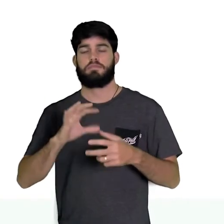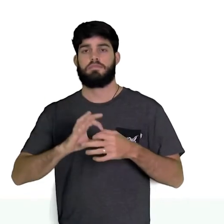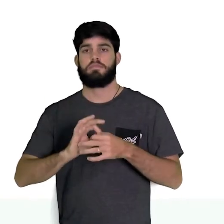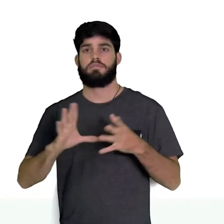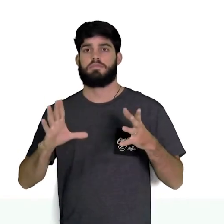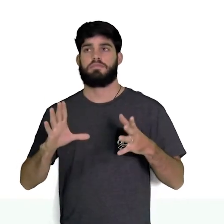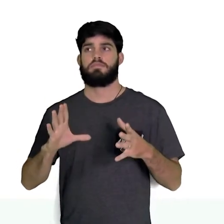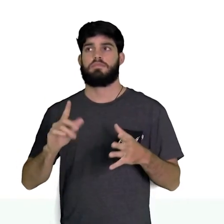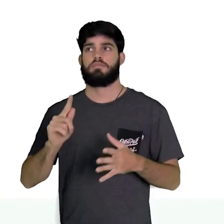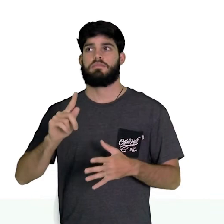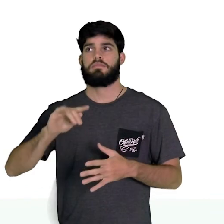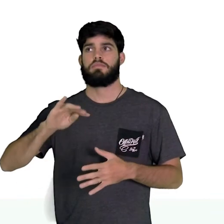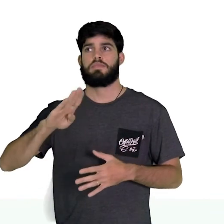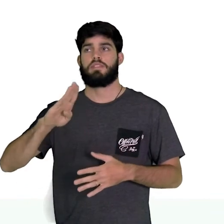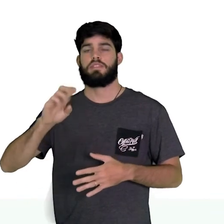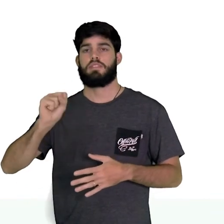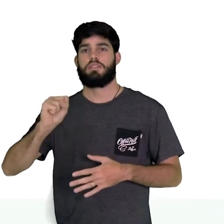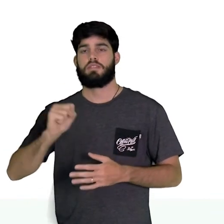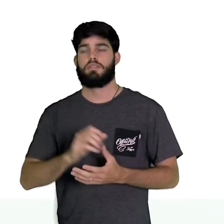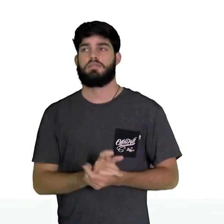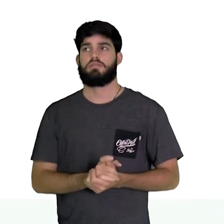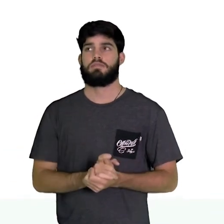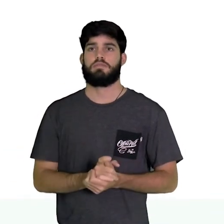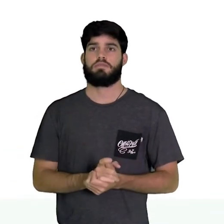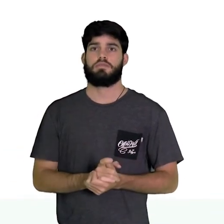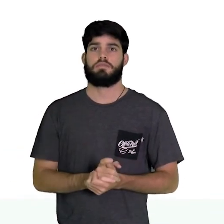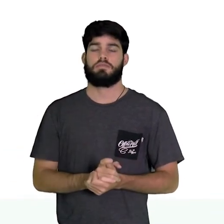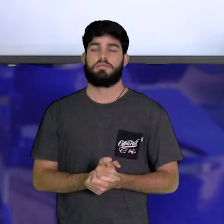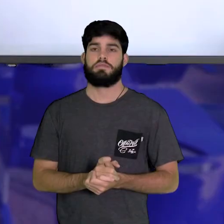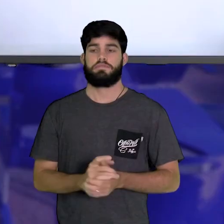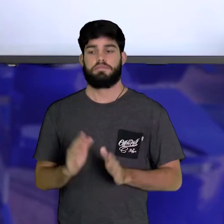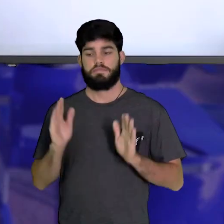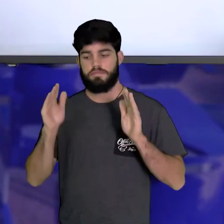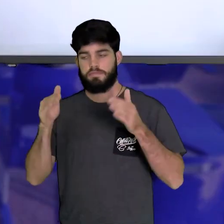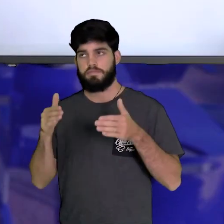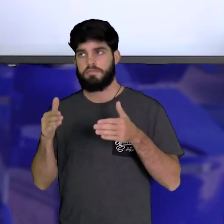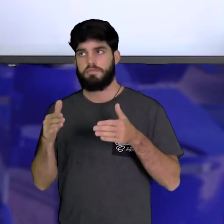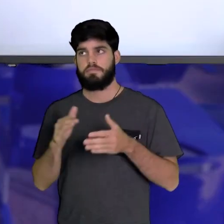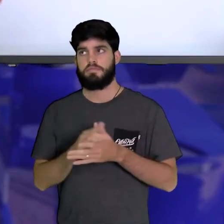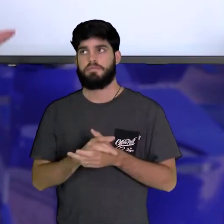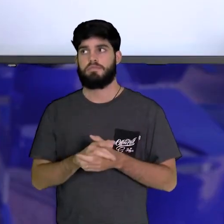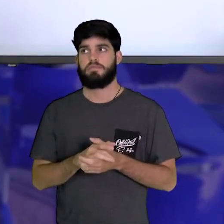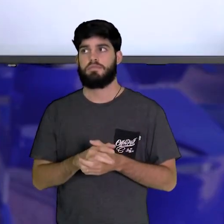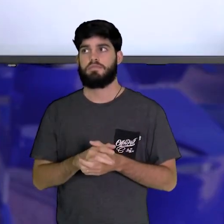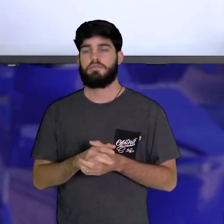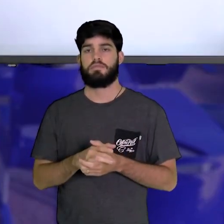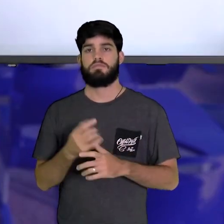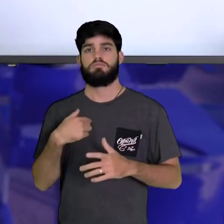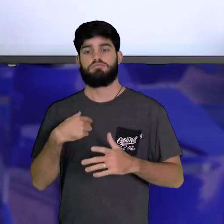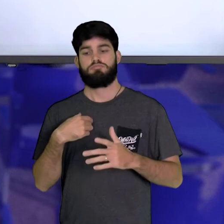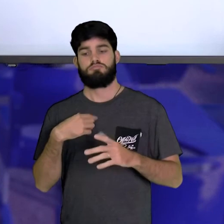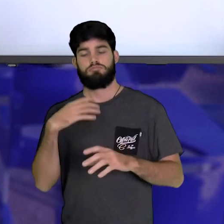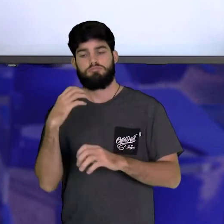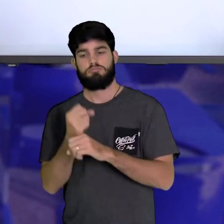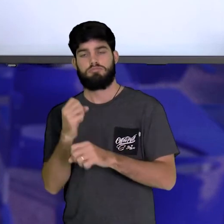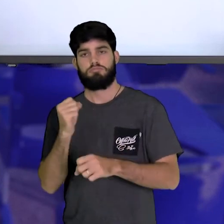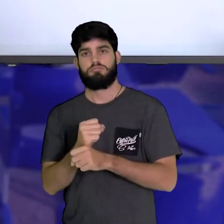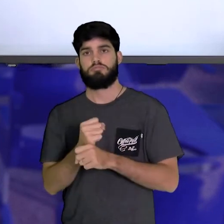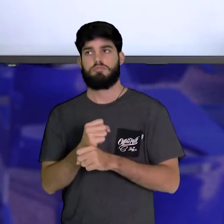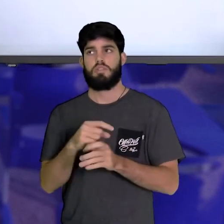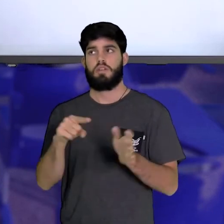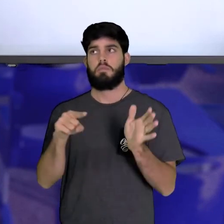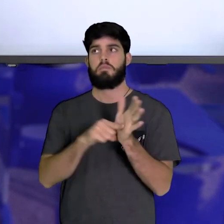Gibbs é um assunto que é visto em termoquímica, e aí o cálculo da energia livre de Gibbs é